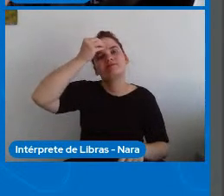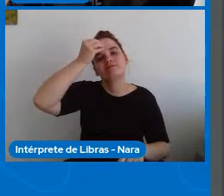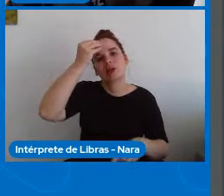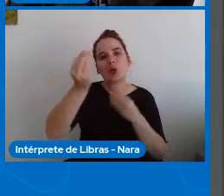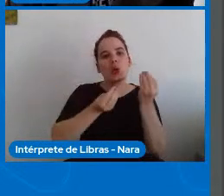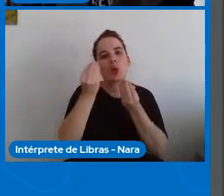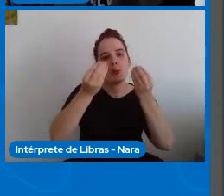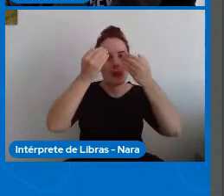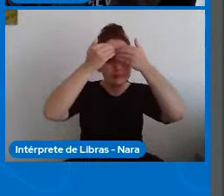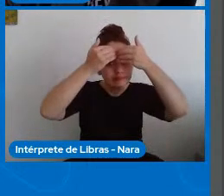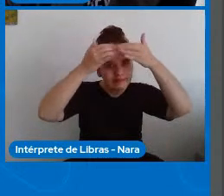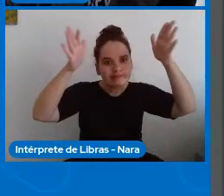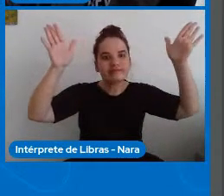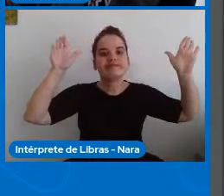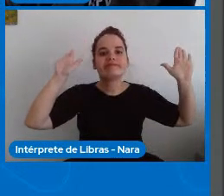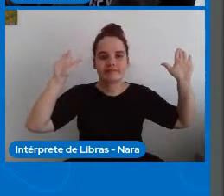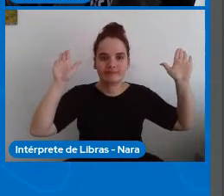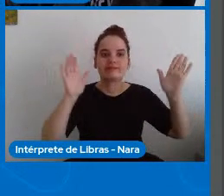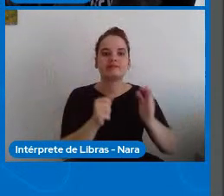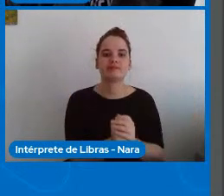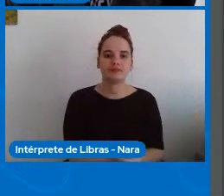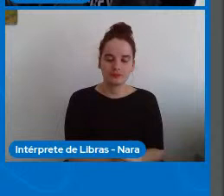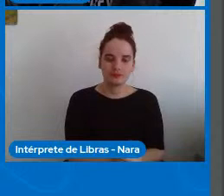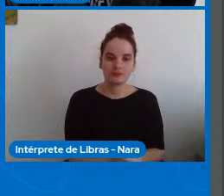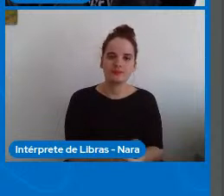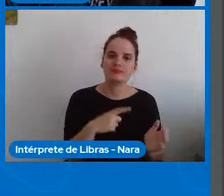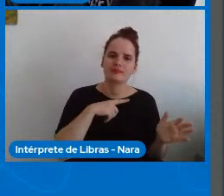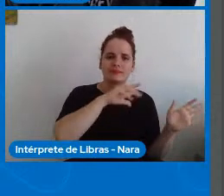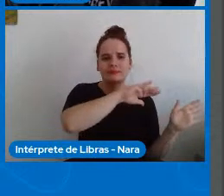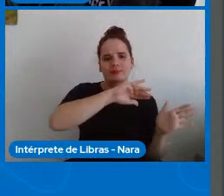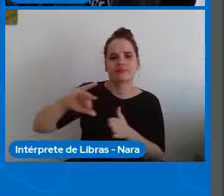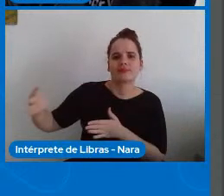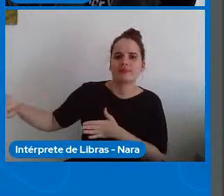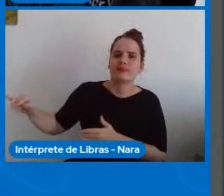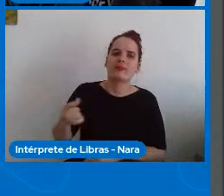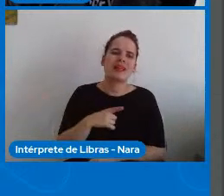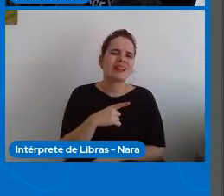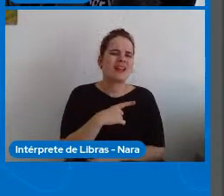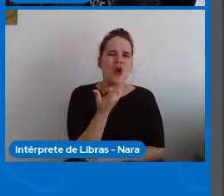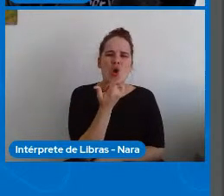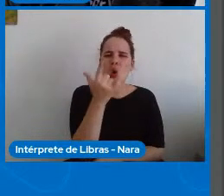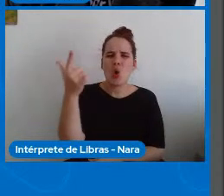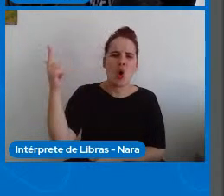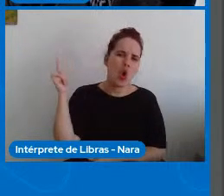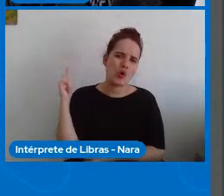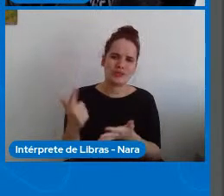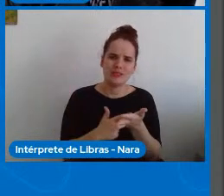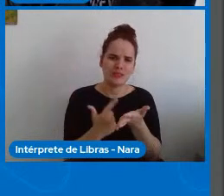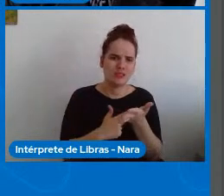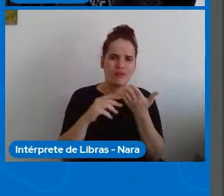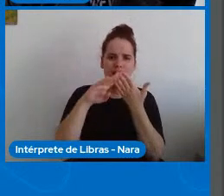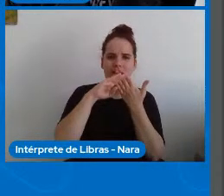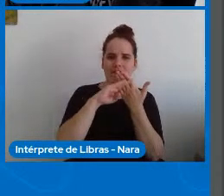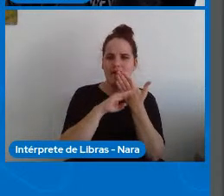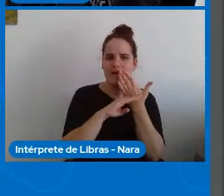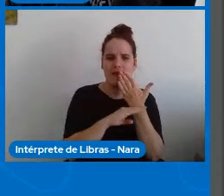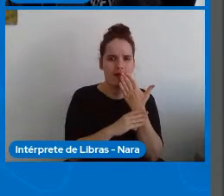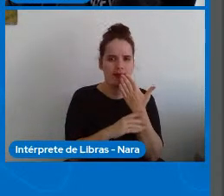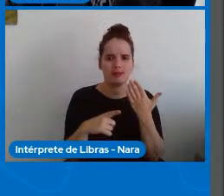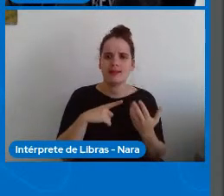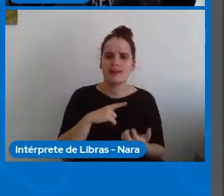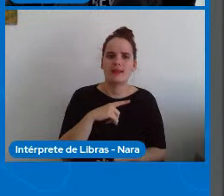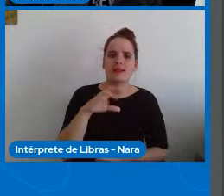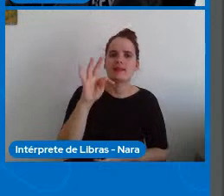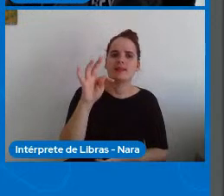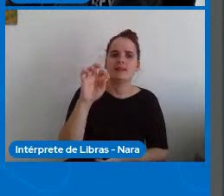entendimento e eu tenho várias outras inspirações em diferentes pontos a Teresa Mantuan